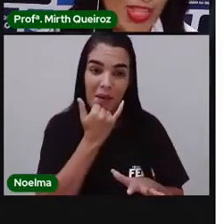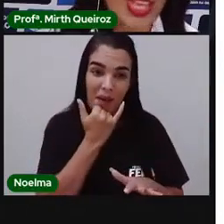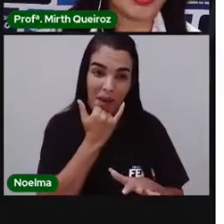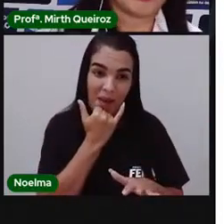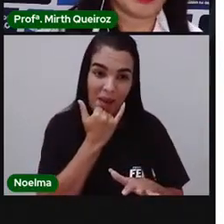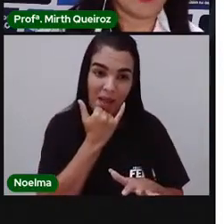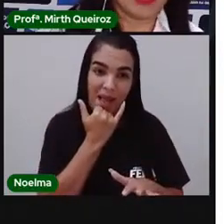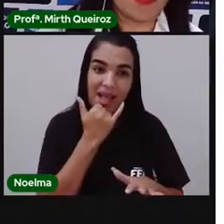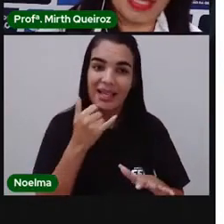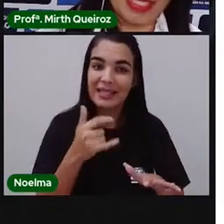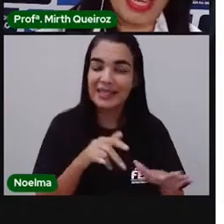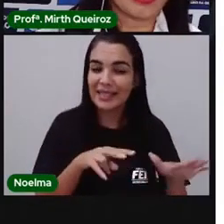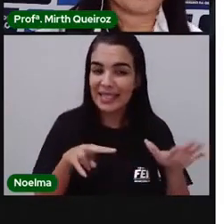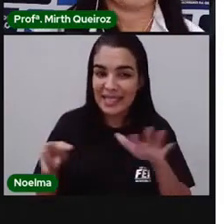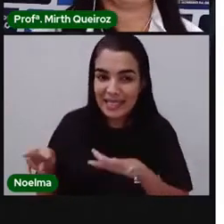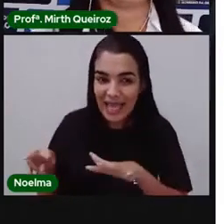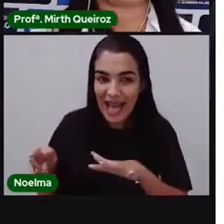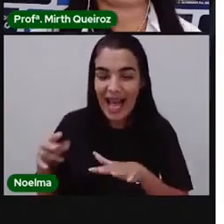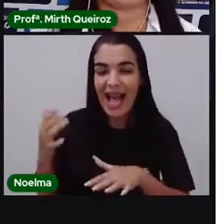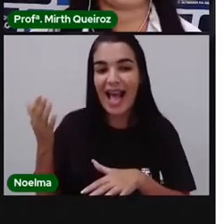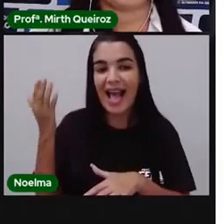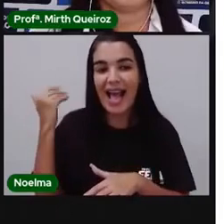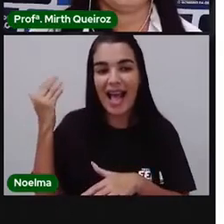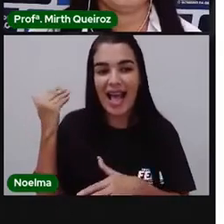na aula passada,